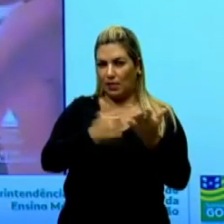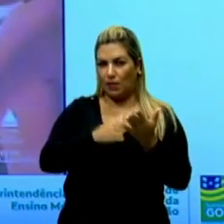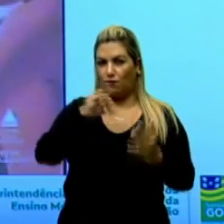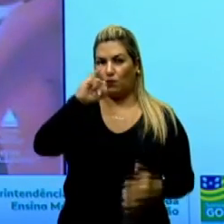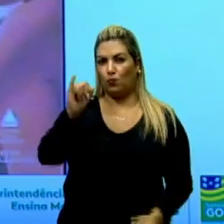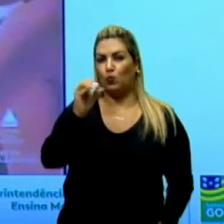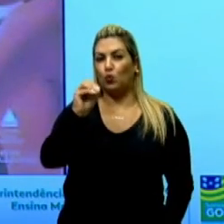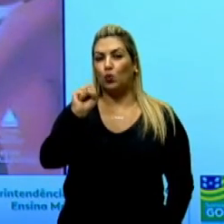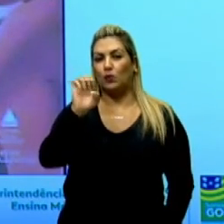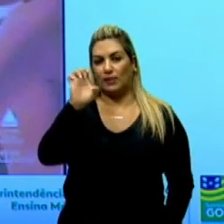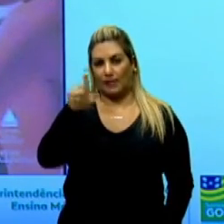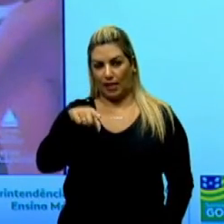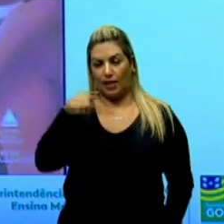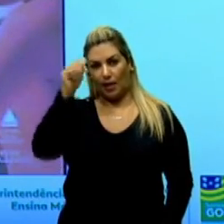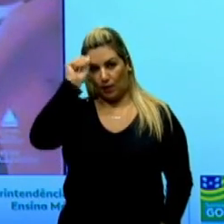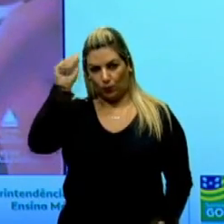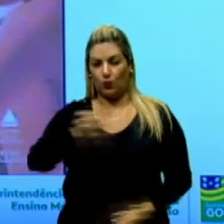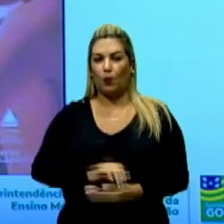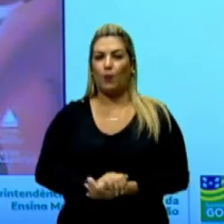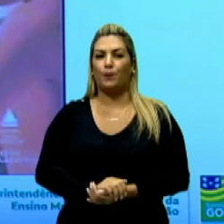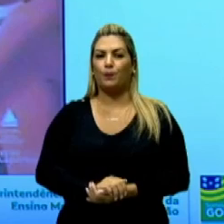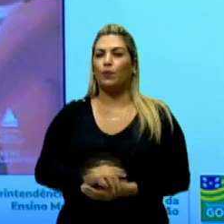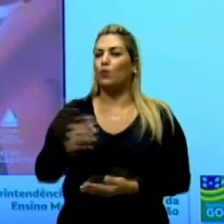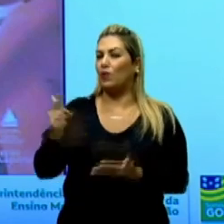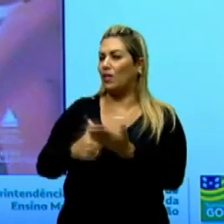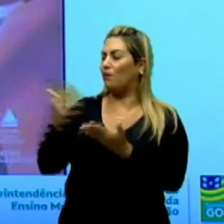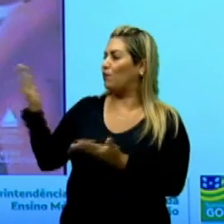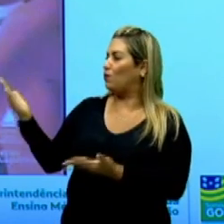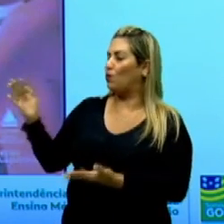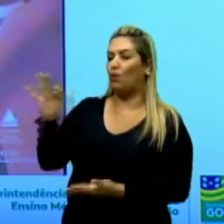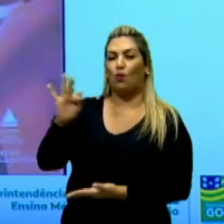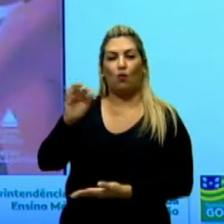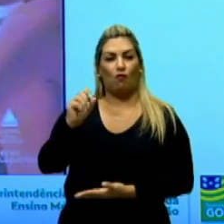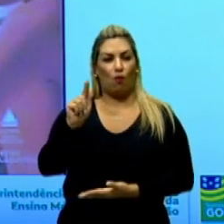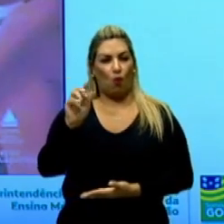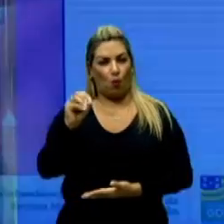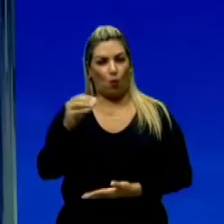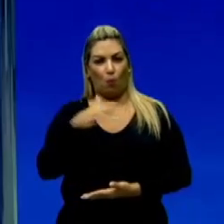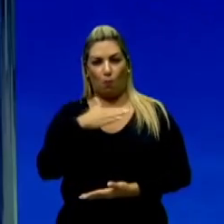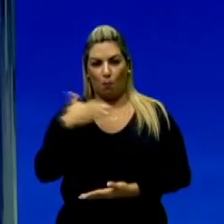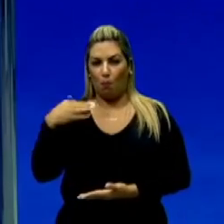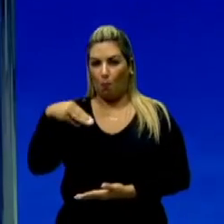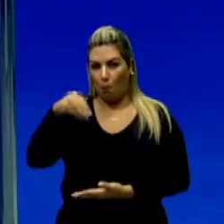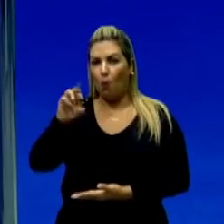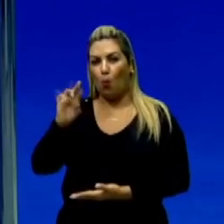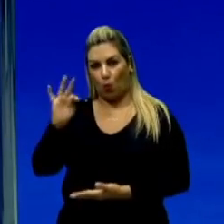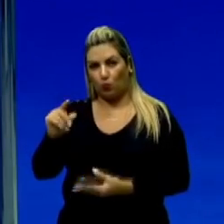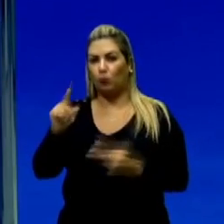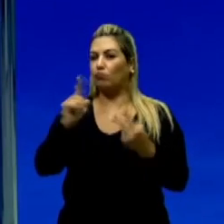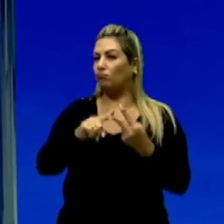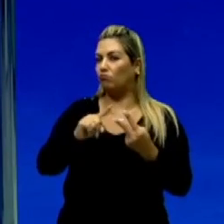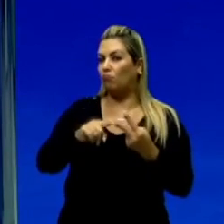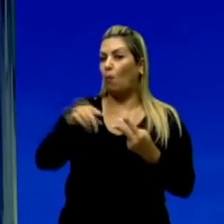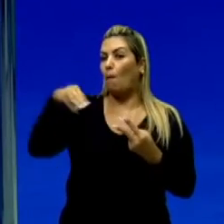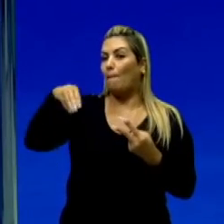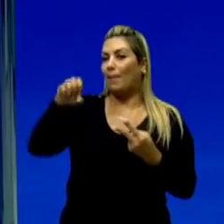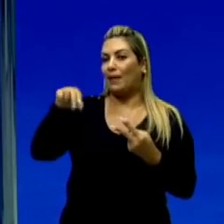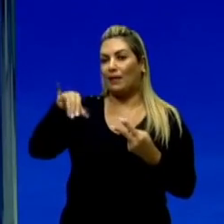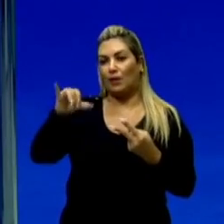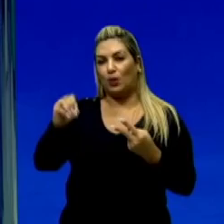José Lins do Rego, Fogo Morto e O Menino do Engenho, que tratam especificamente dessa decadência,